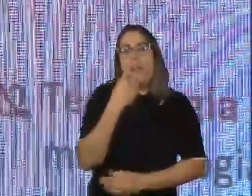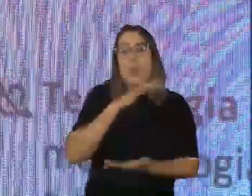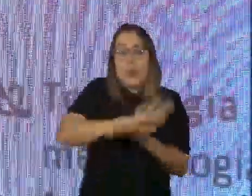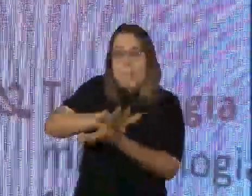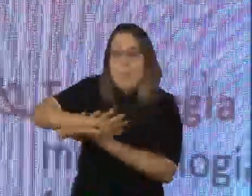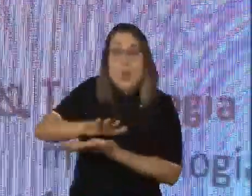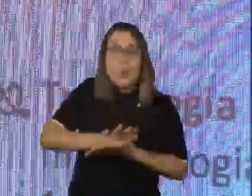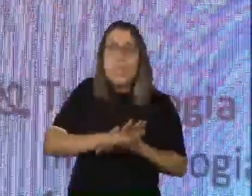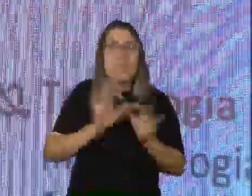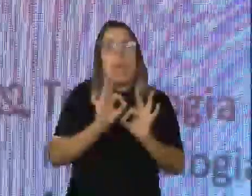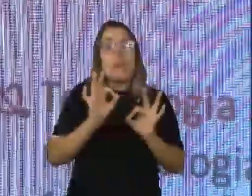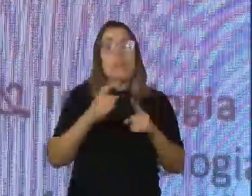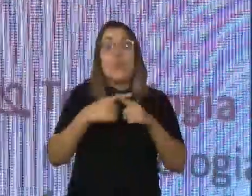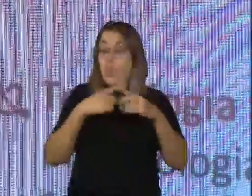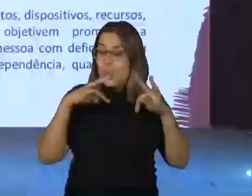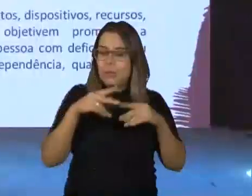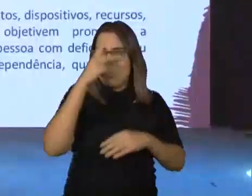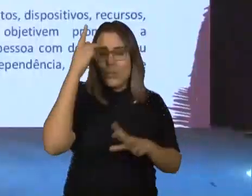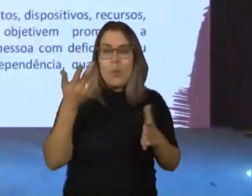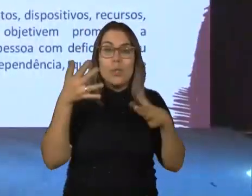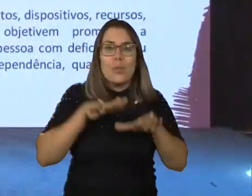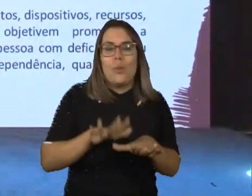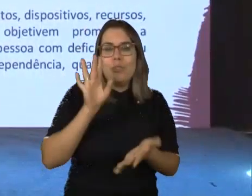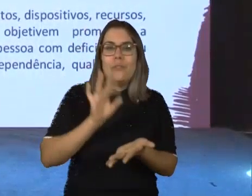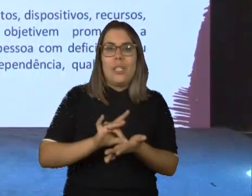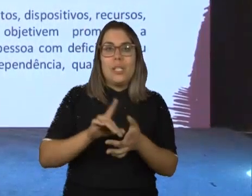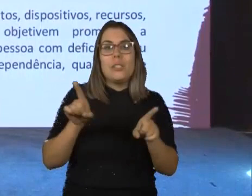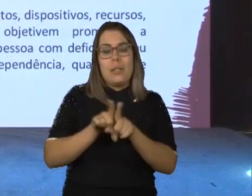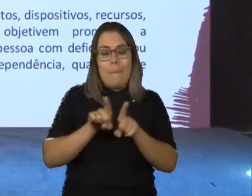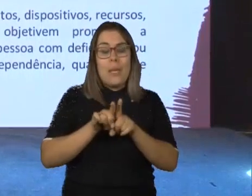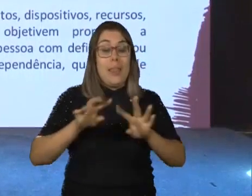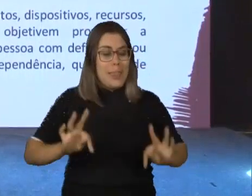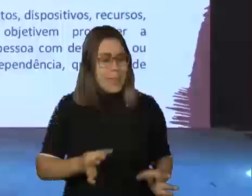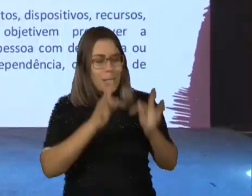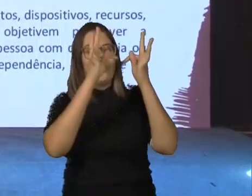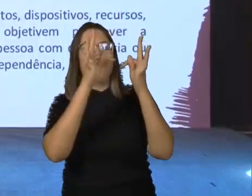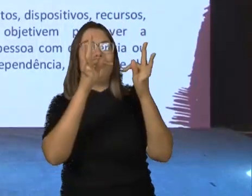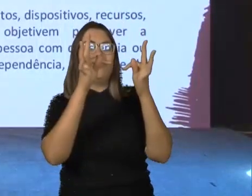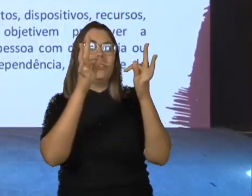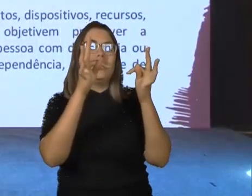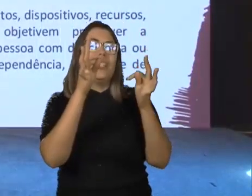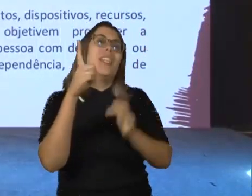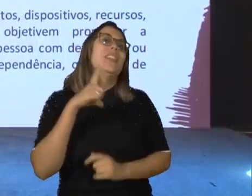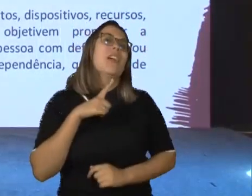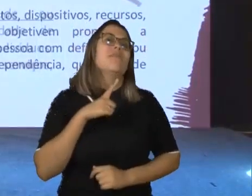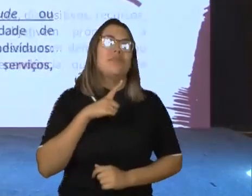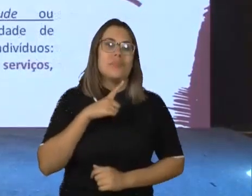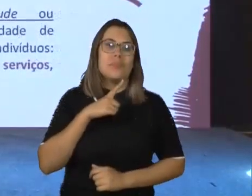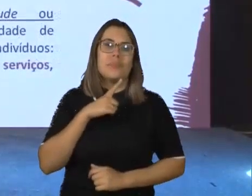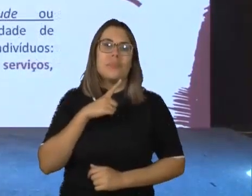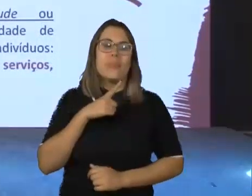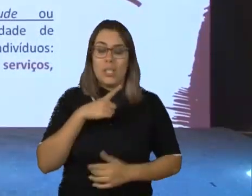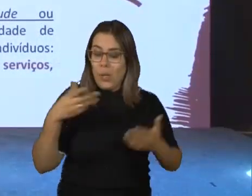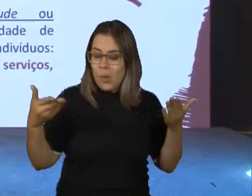deficiência para fazer adaptação. Tecnologia assistiva ou ajuda técnica faz parte do desenho universal.